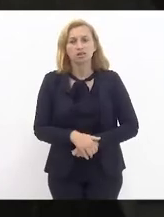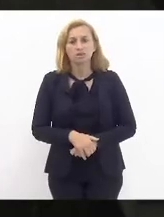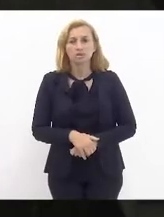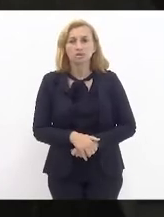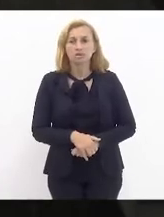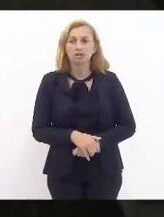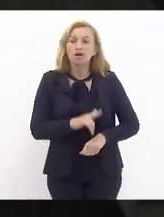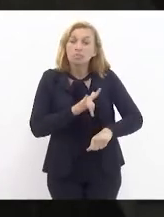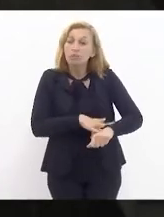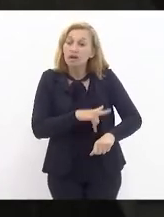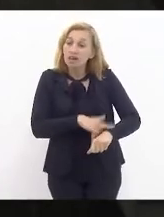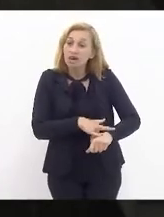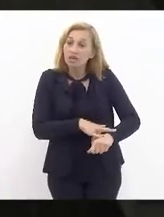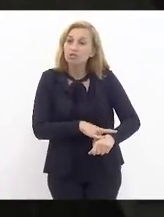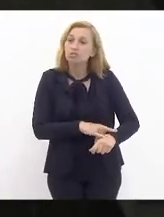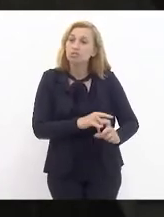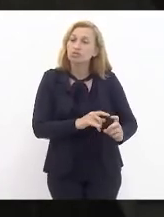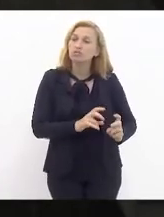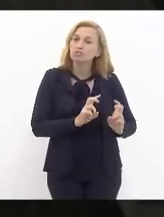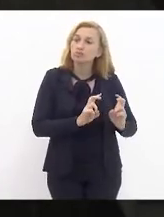botar banheiro nas estações.